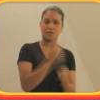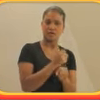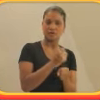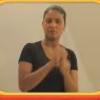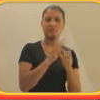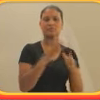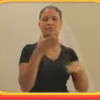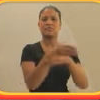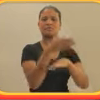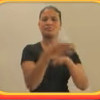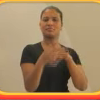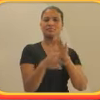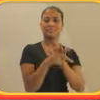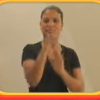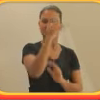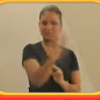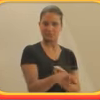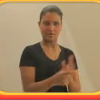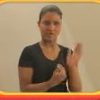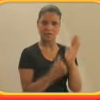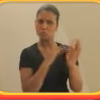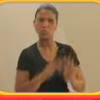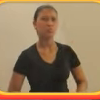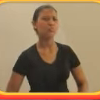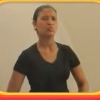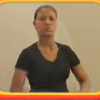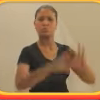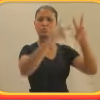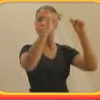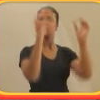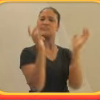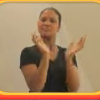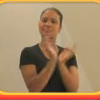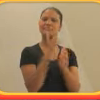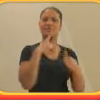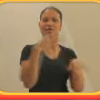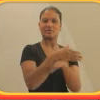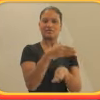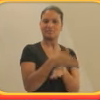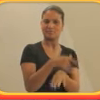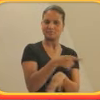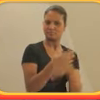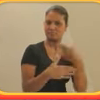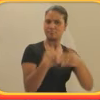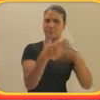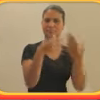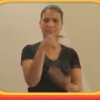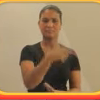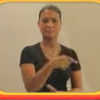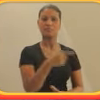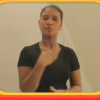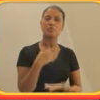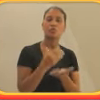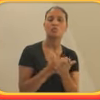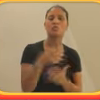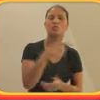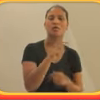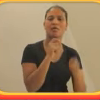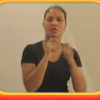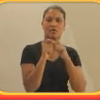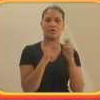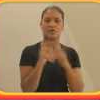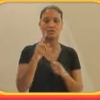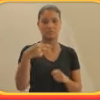por reformas, e aí nas reformas já foi contemplado acessibilidade em todos os andares, né? Então, foi uma